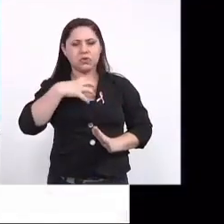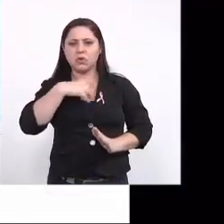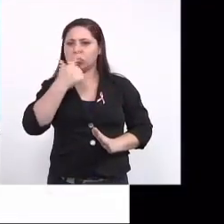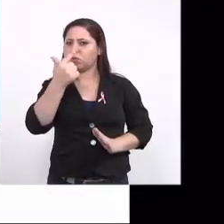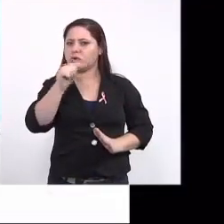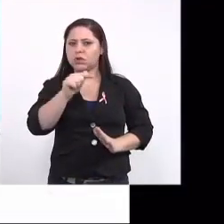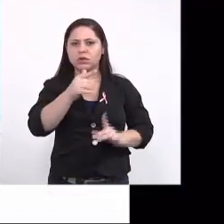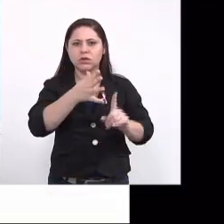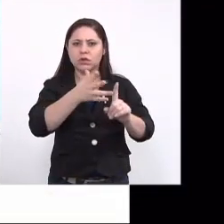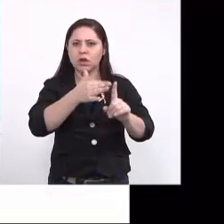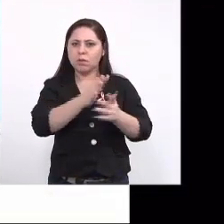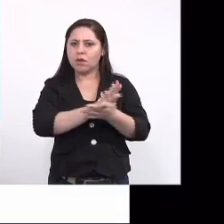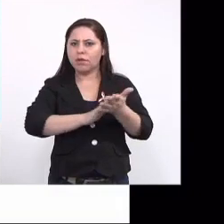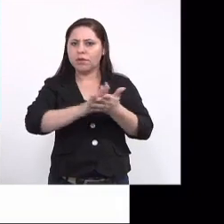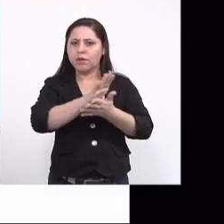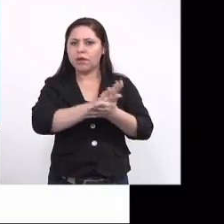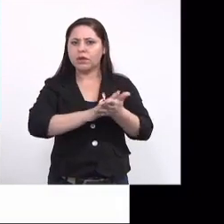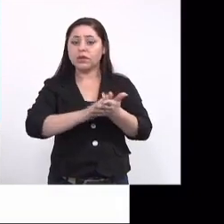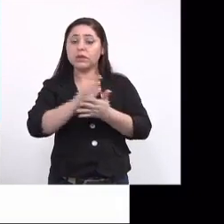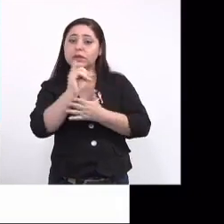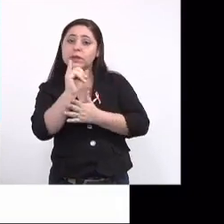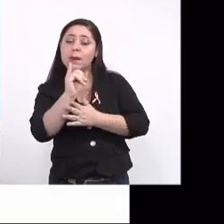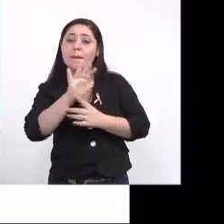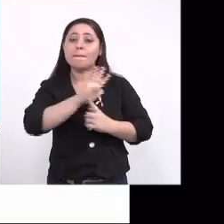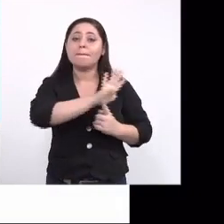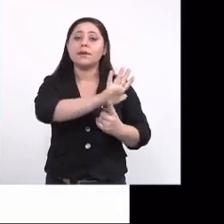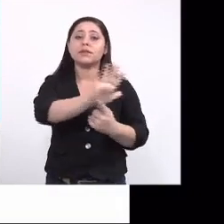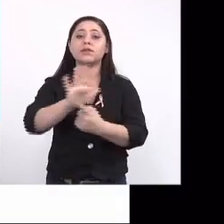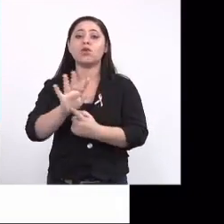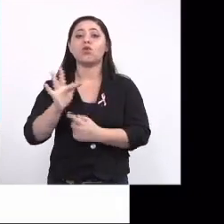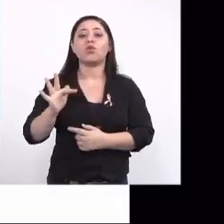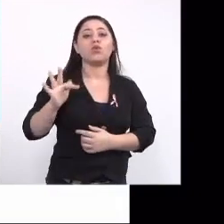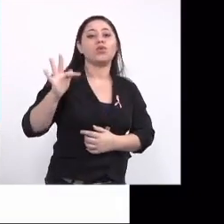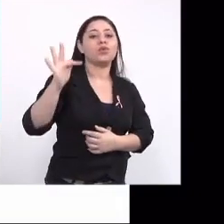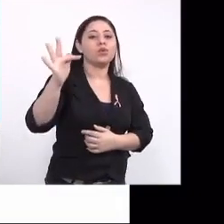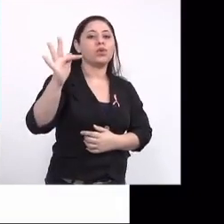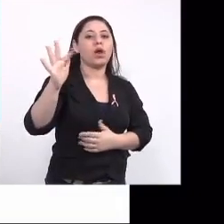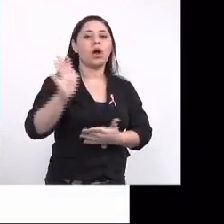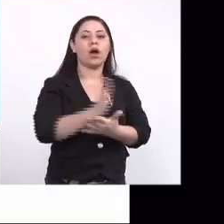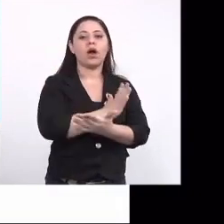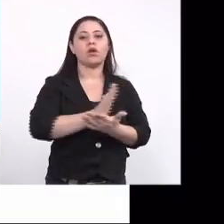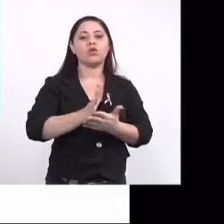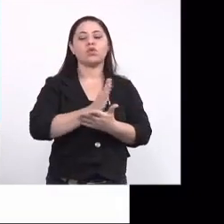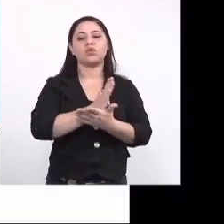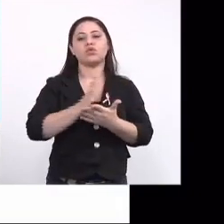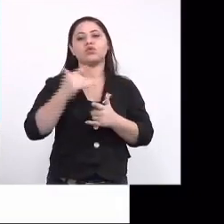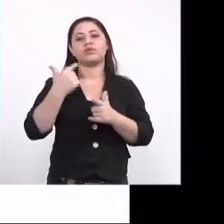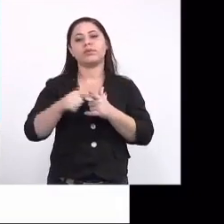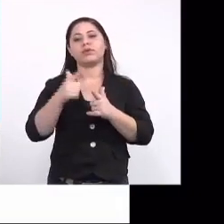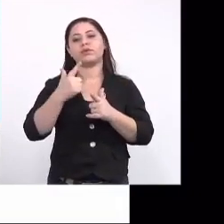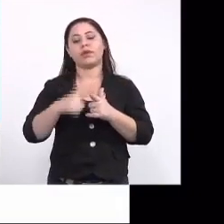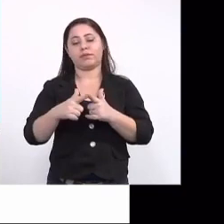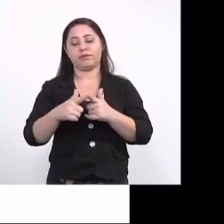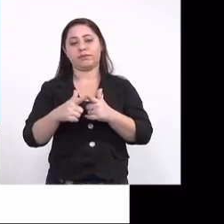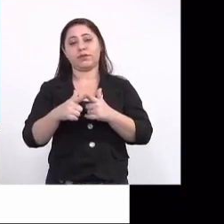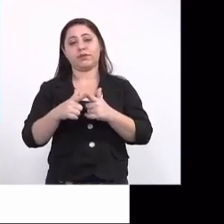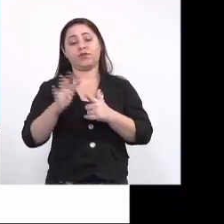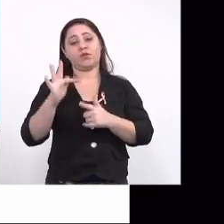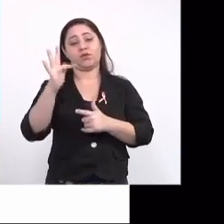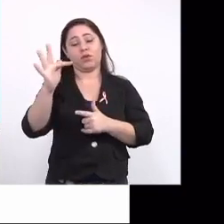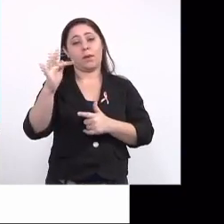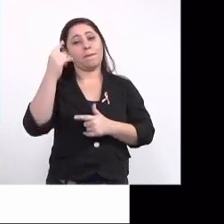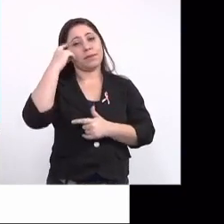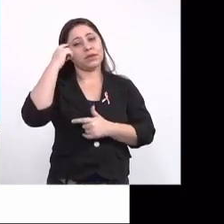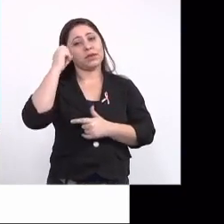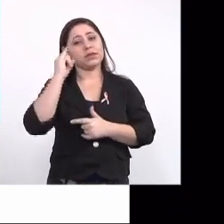têm síndrome congênita, se essas crianças apresentarão no futuro algumas manifestações tardias. O que a gente pode pensar?